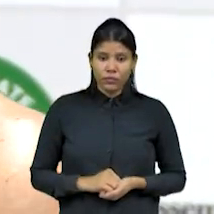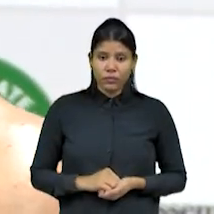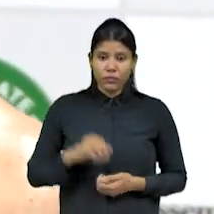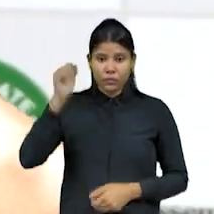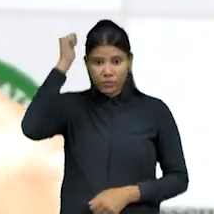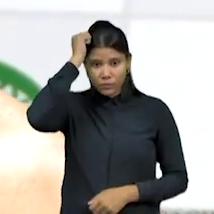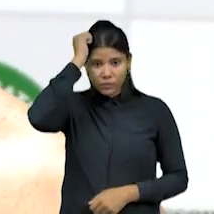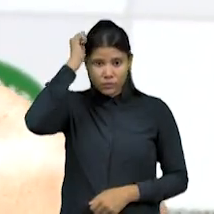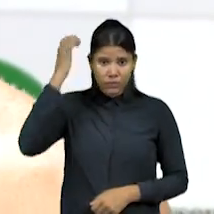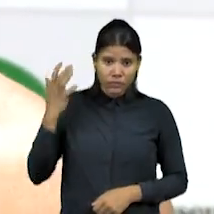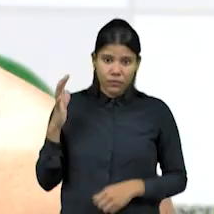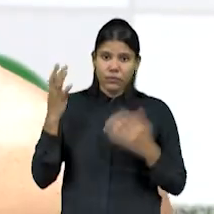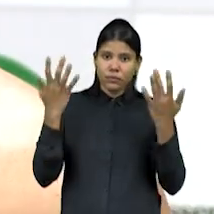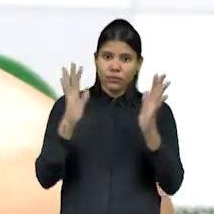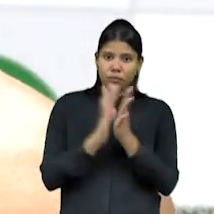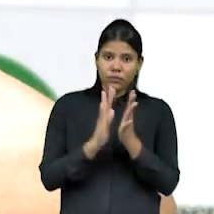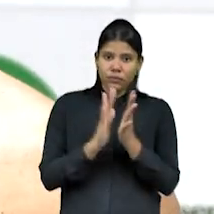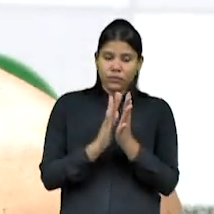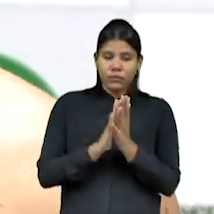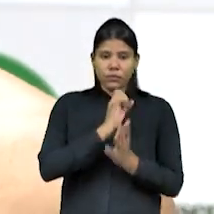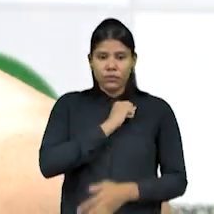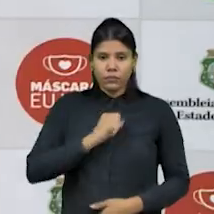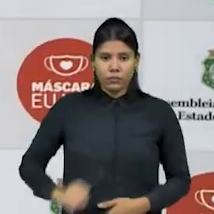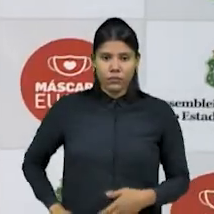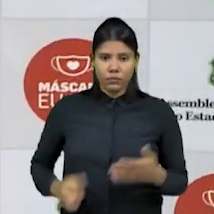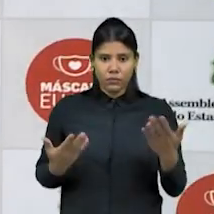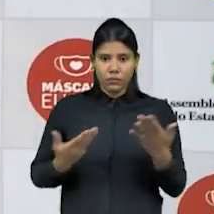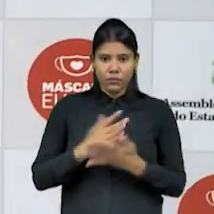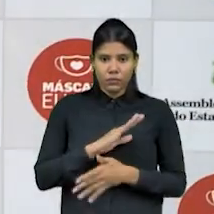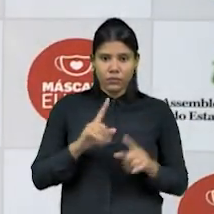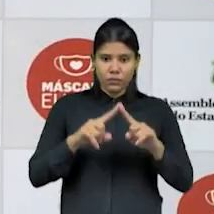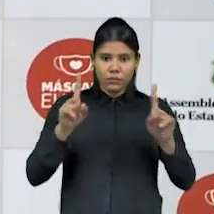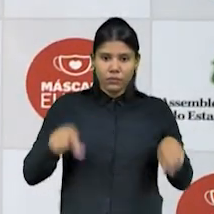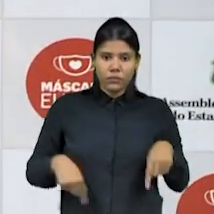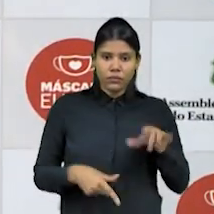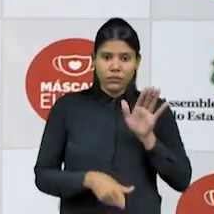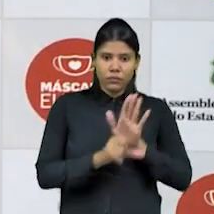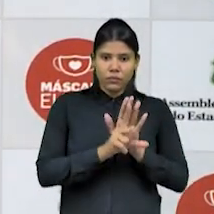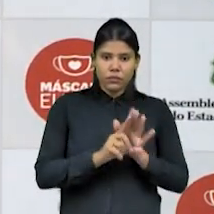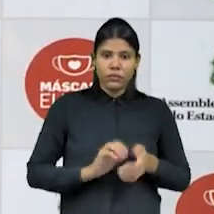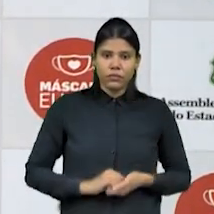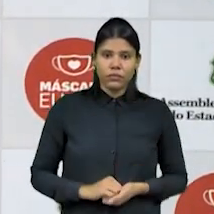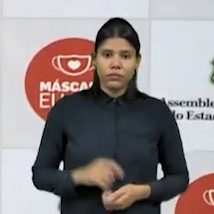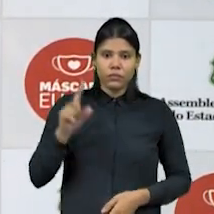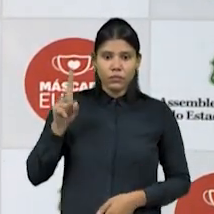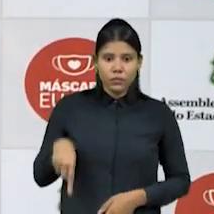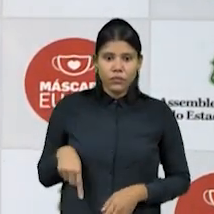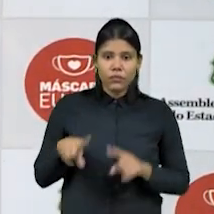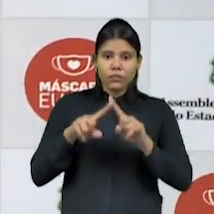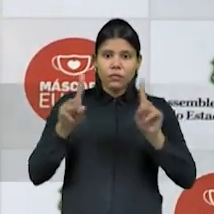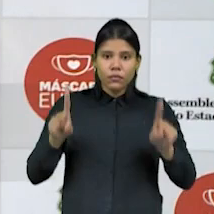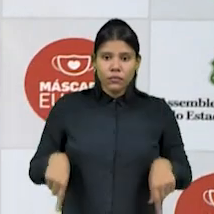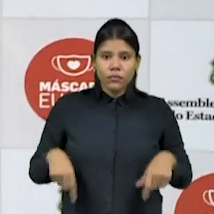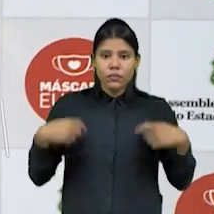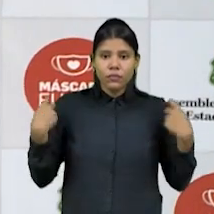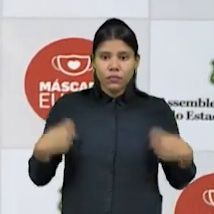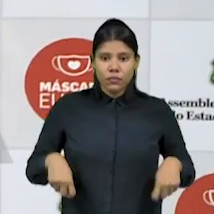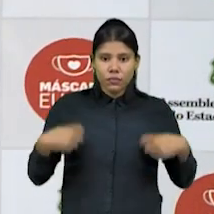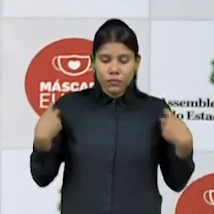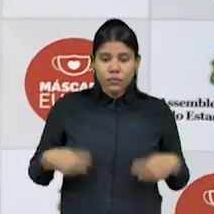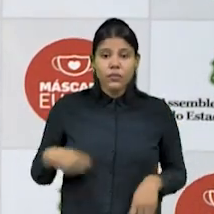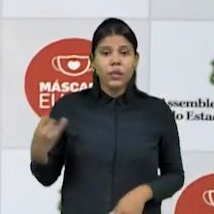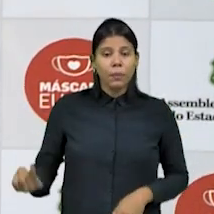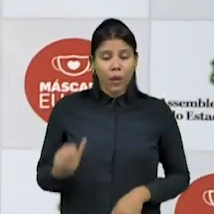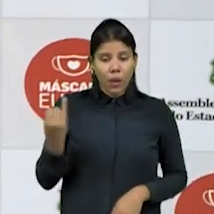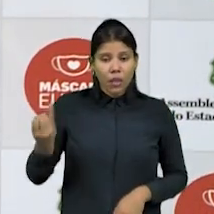parabenizou o Senado pela aprovação do projeto de lei. Realmente muito necessário, não só em relação aos crimes, mas é só